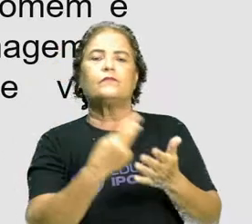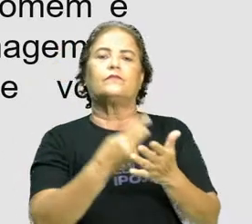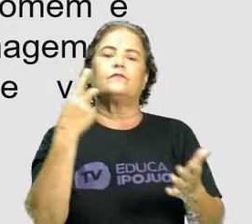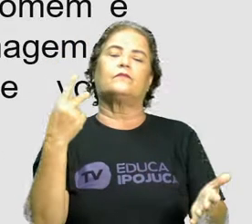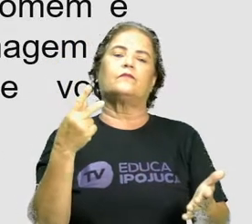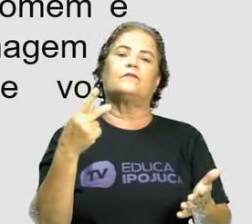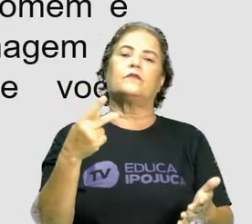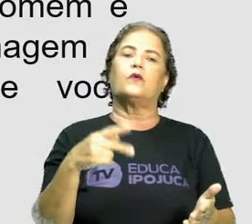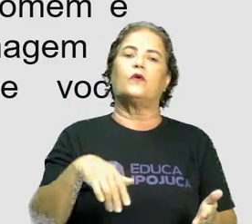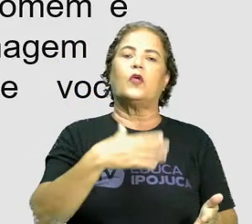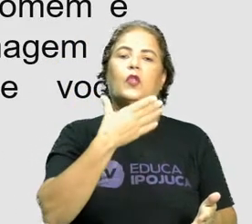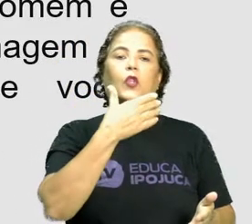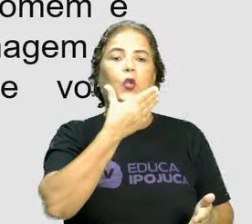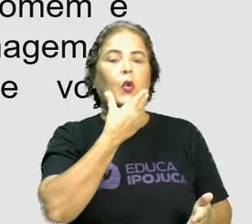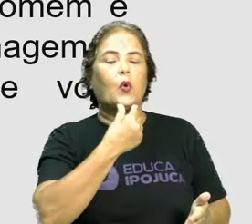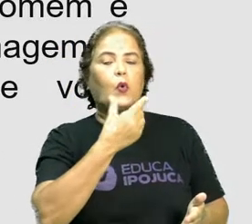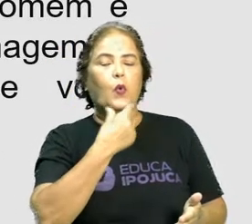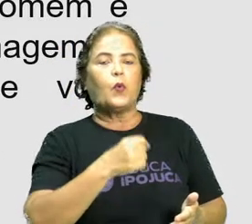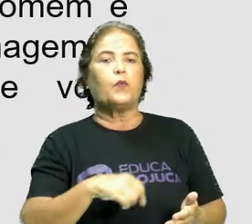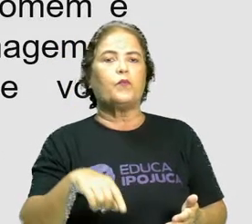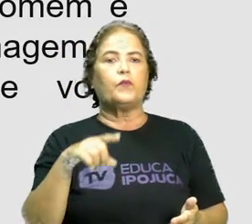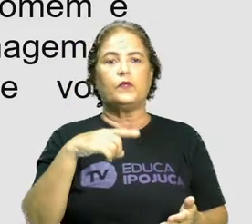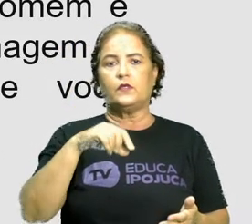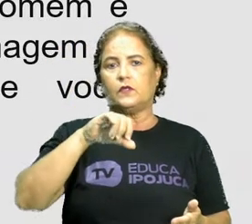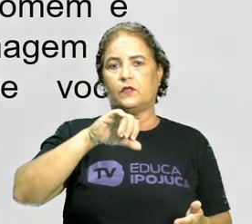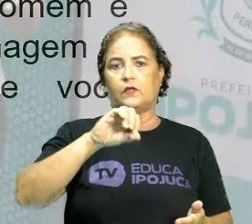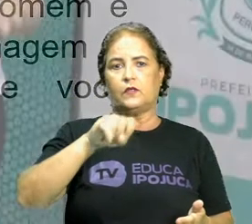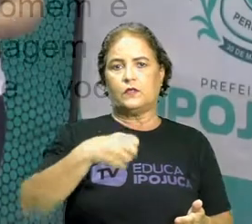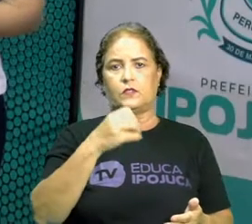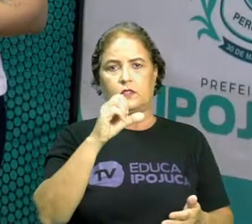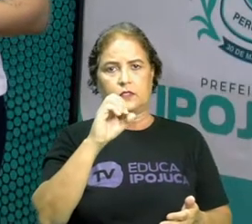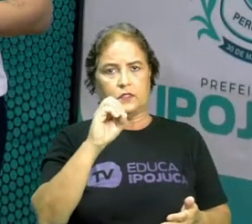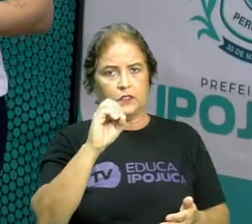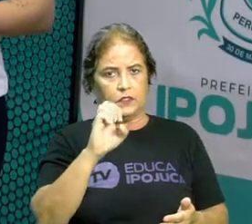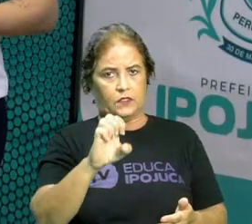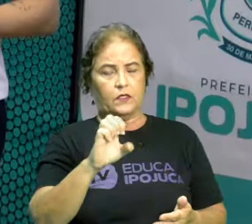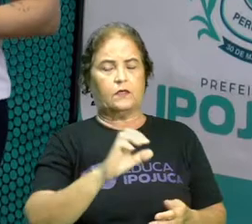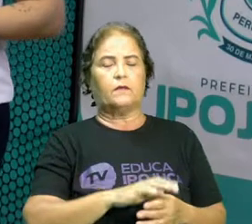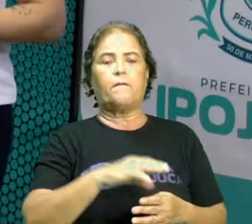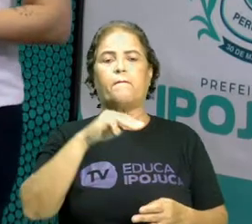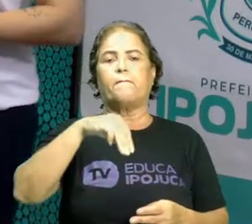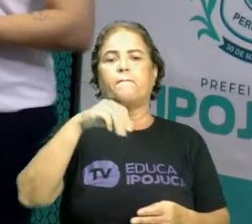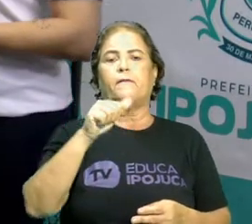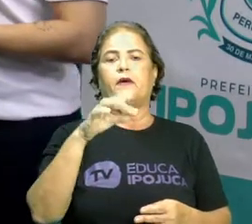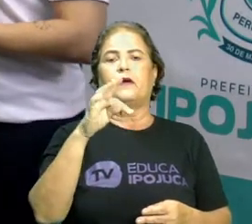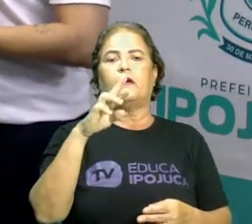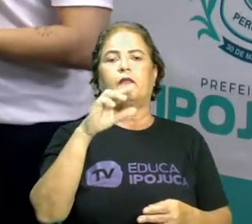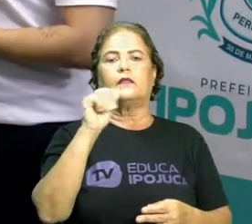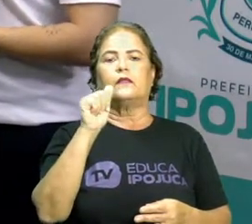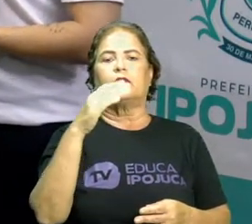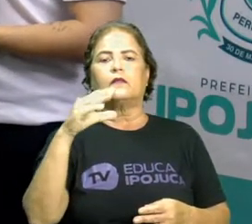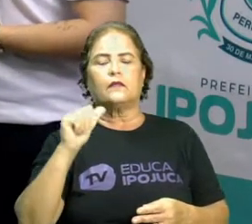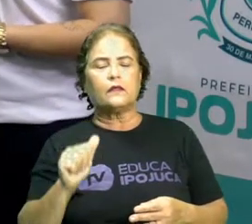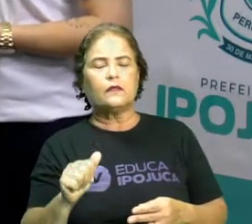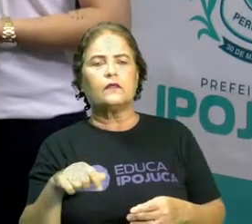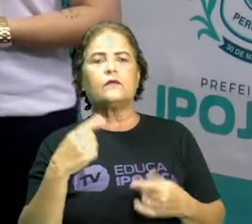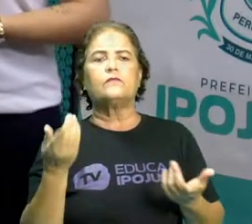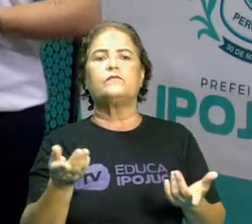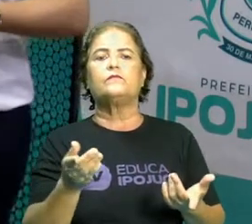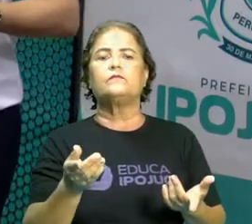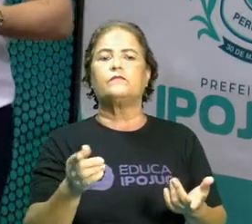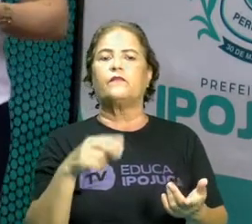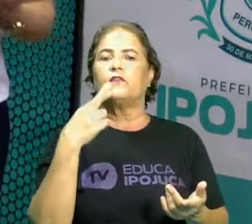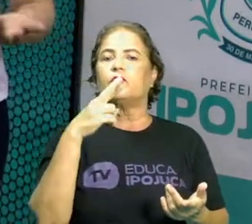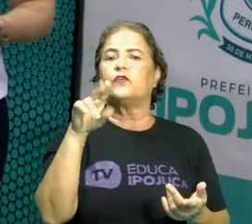e Zé Matraca pela imagem e pelo título? O que você imaginou? E aí, se você colocou que eles...